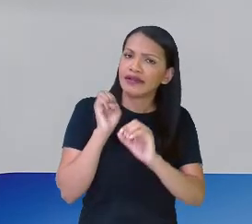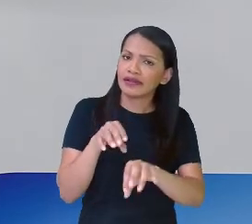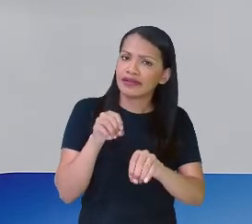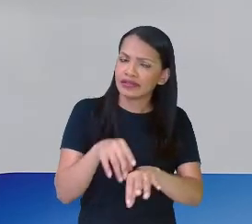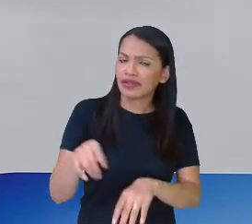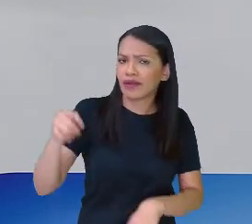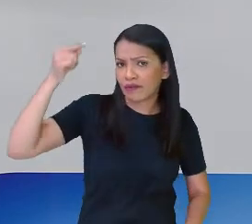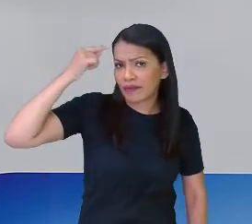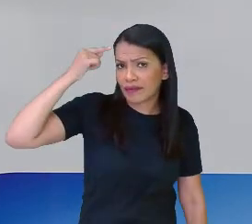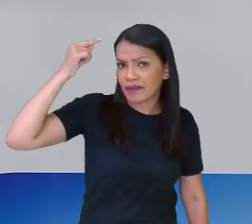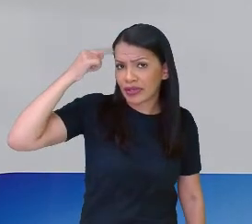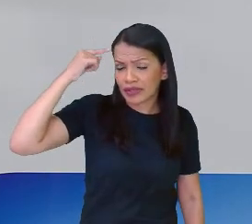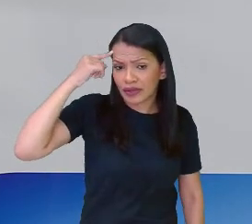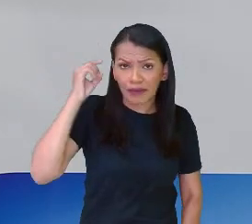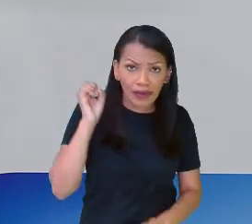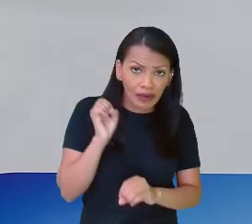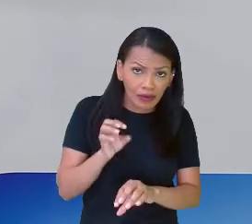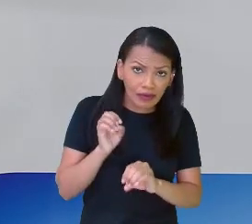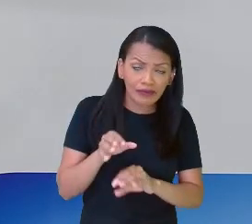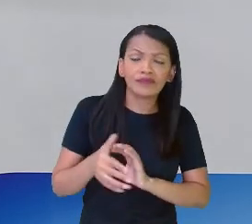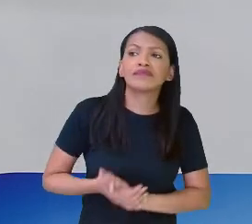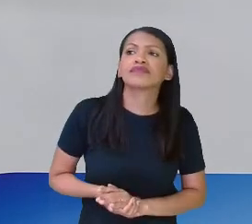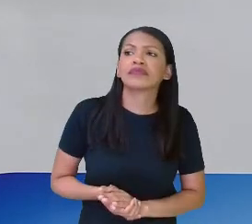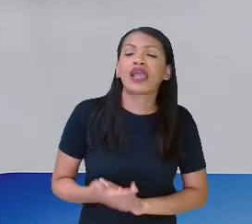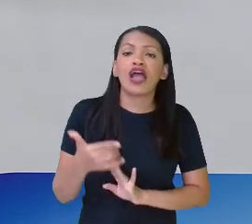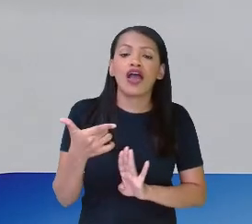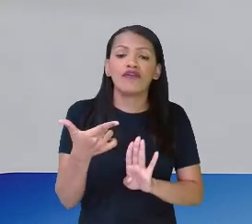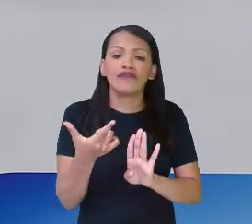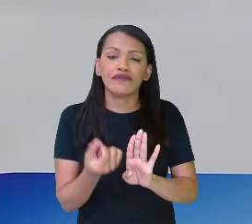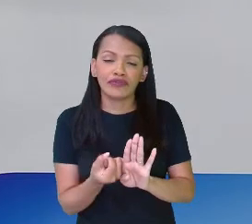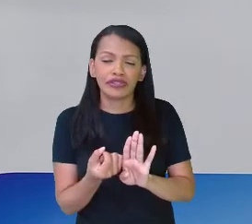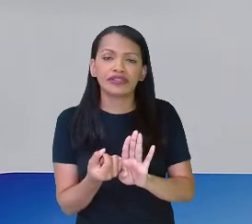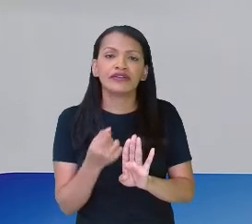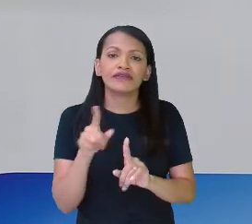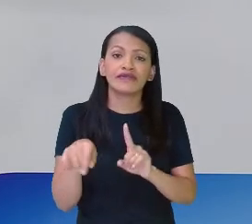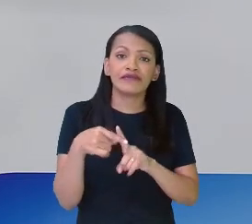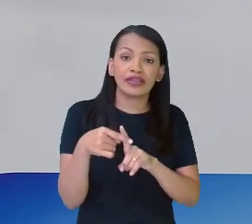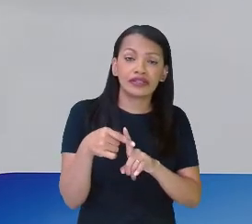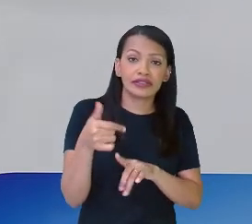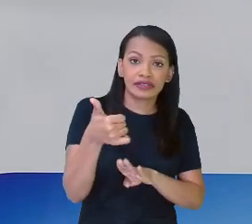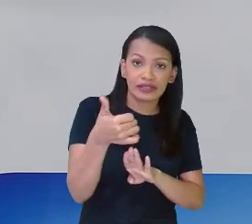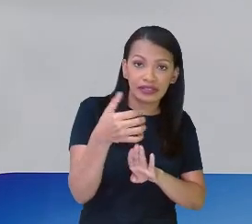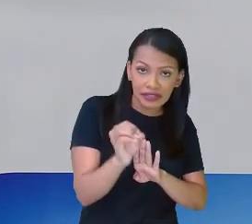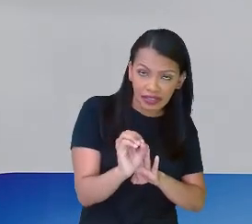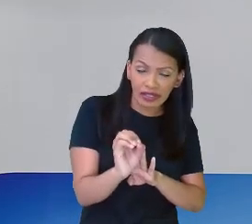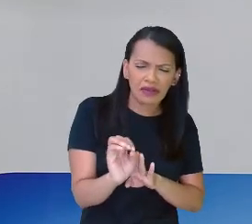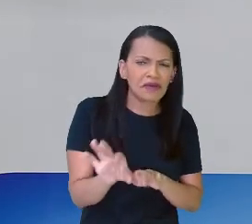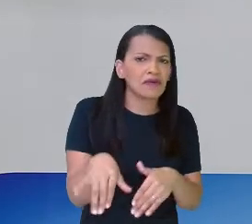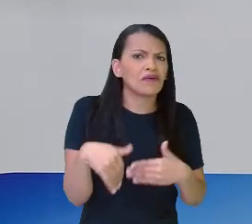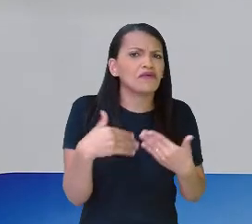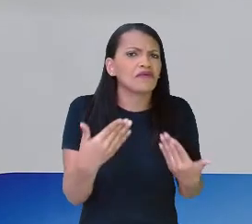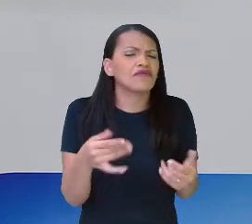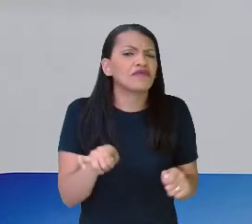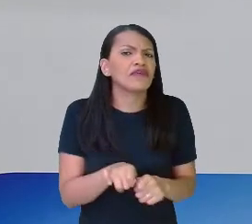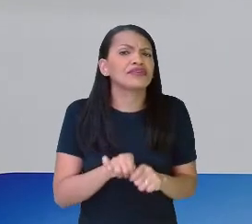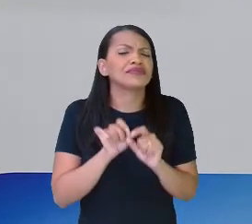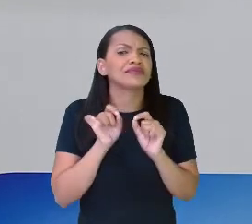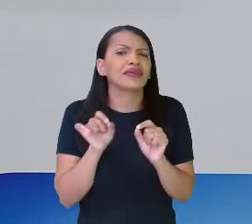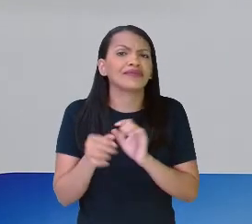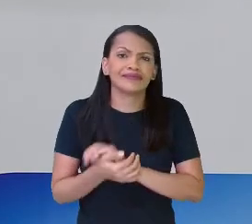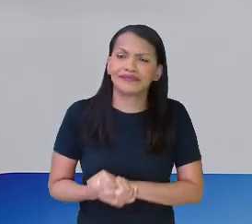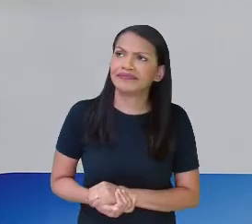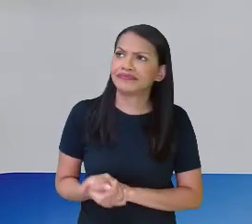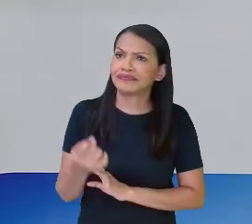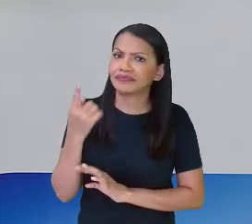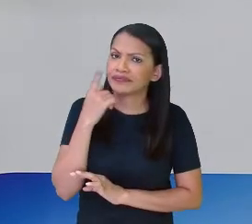mental para vocês. 20 vezes 10. Qualquer número multiplicado por 10. O a gente faz, hein? A gente